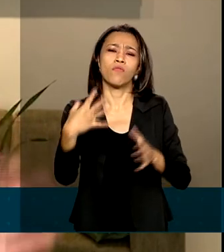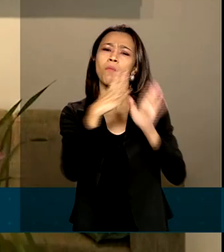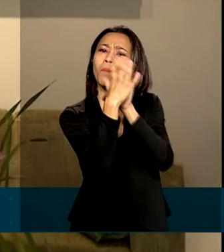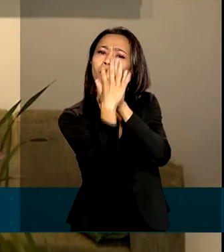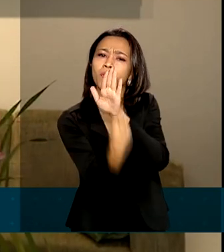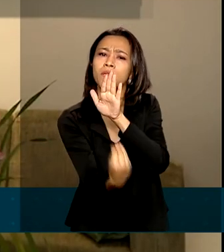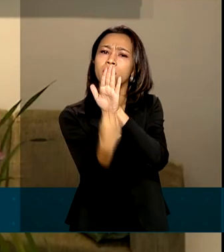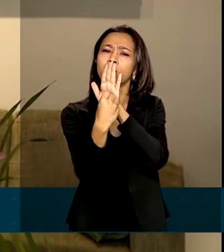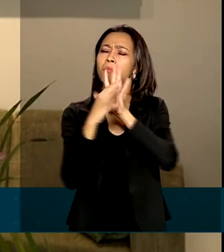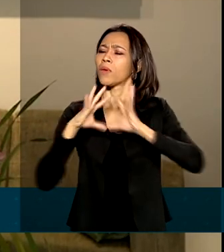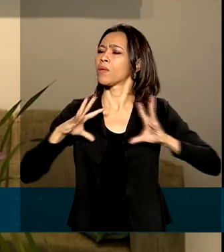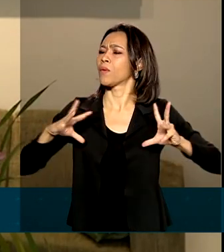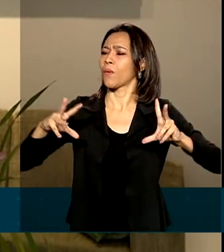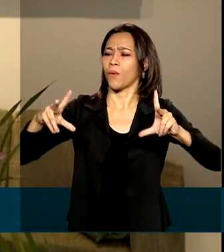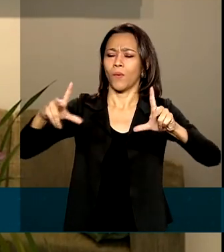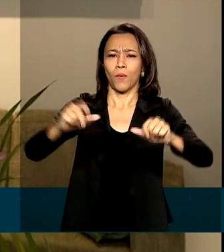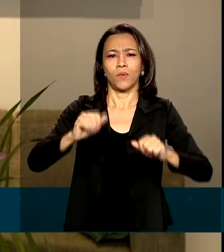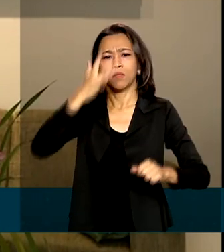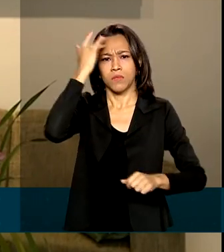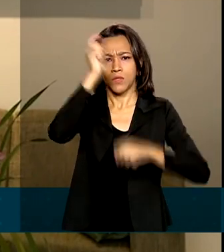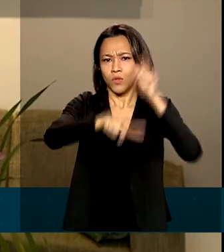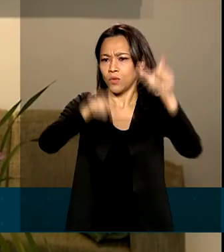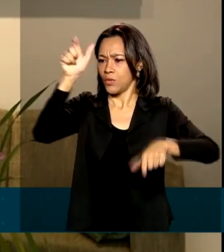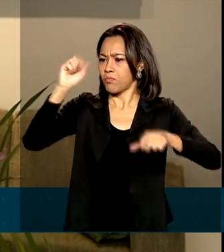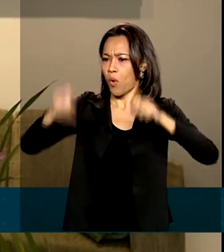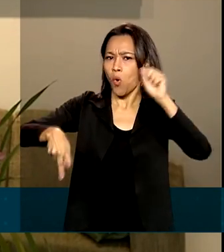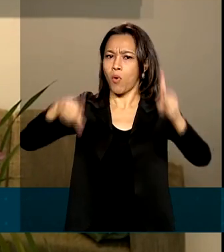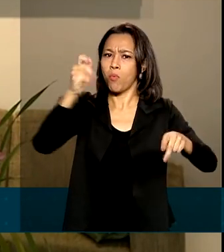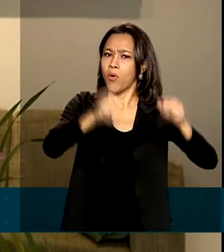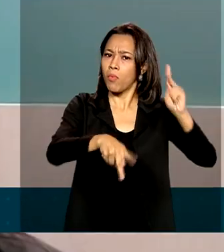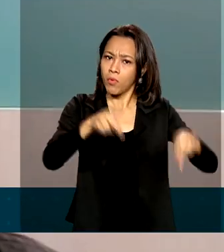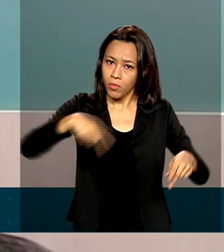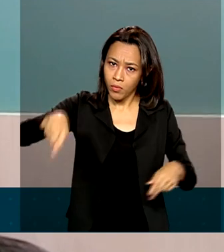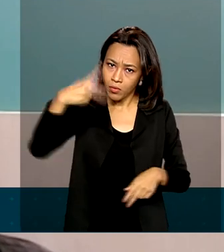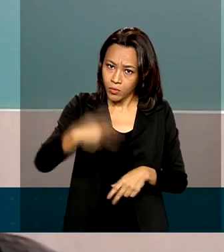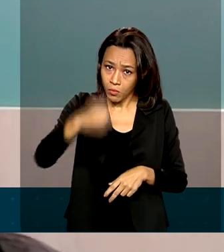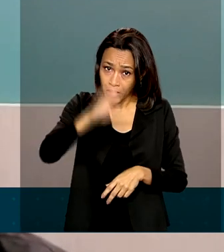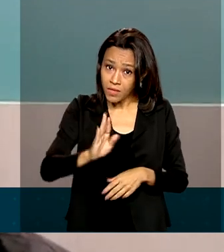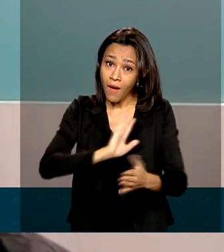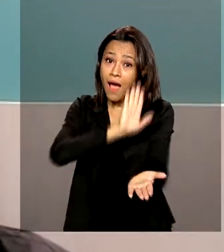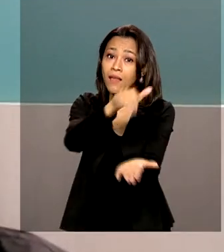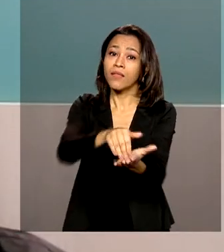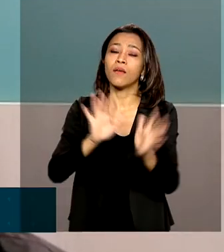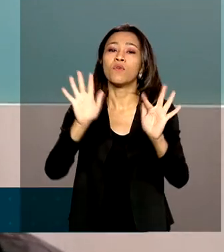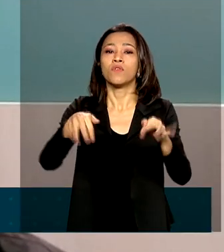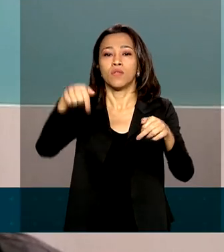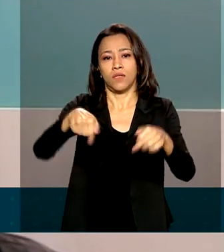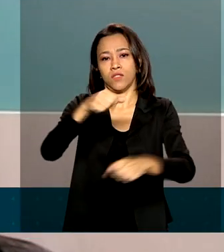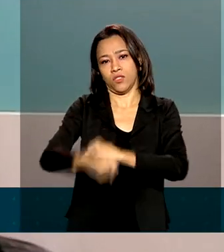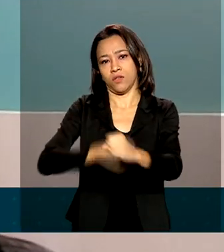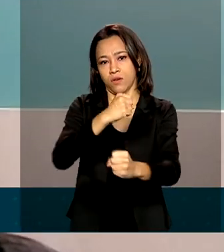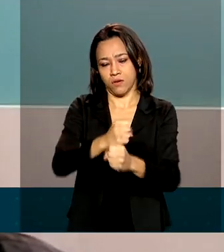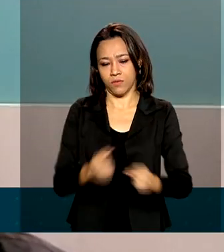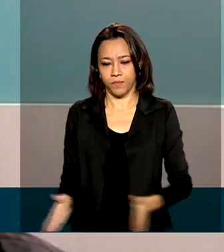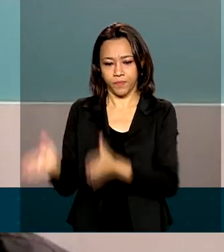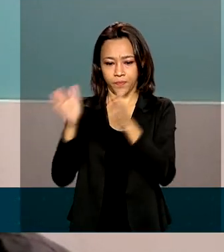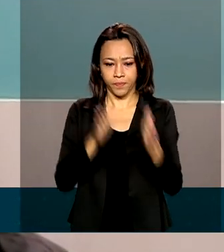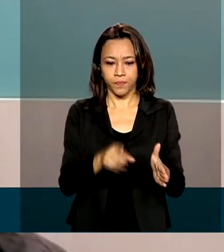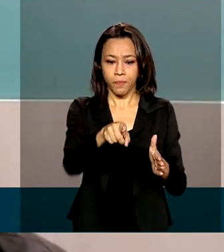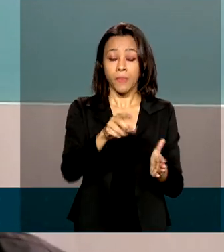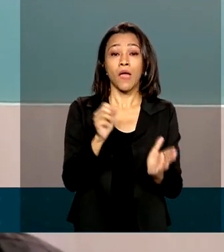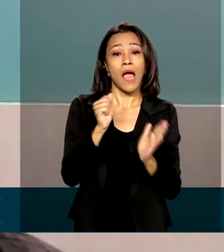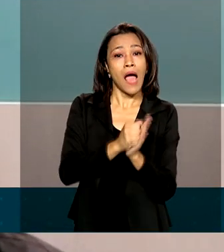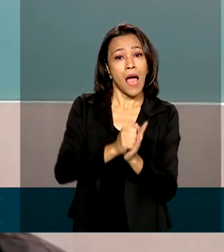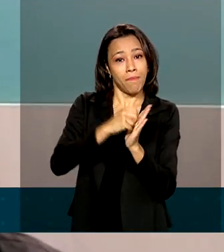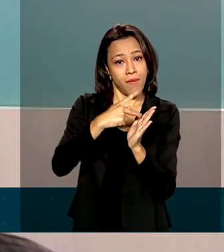todos os aposentados do país até o final do ano. No aplicativo Meu INSS, ele remeterá ao aplicativo